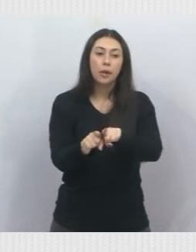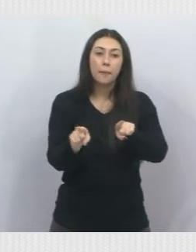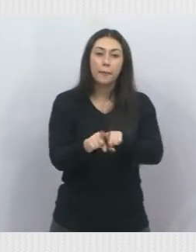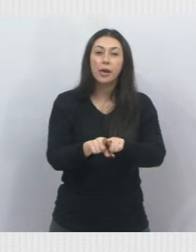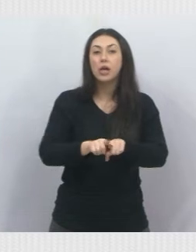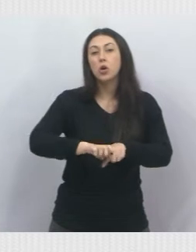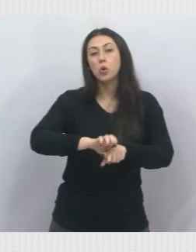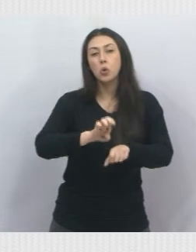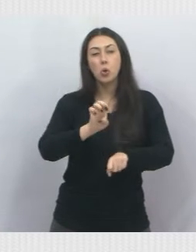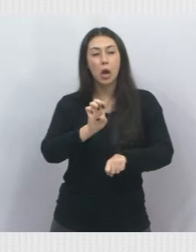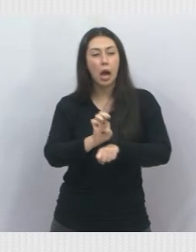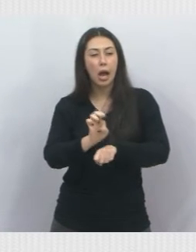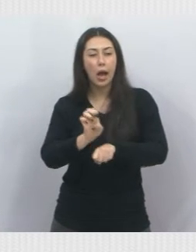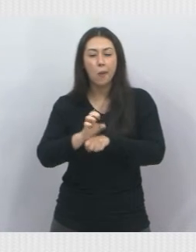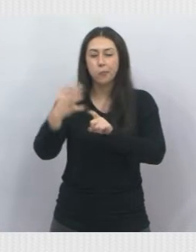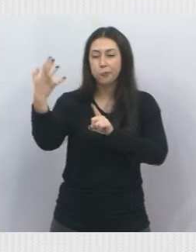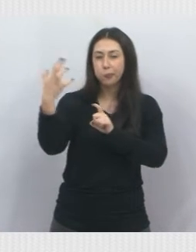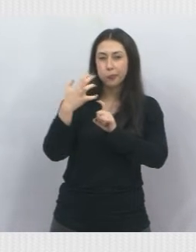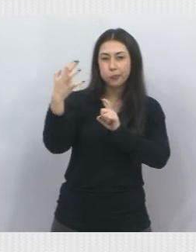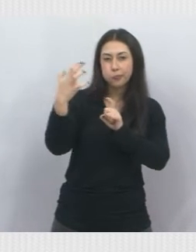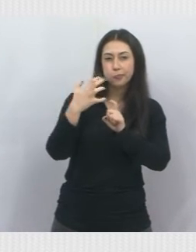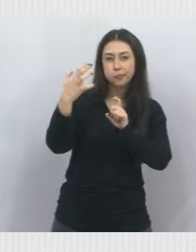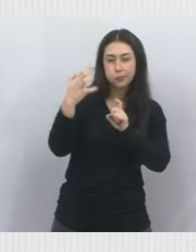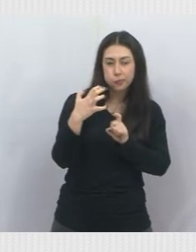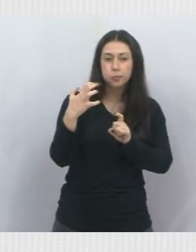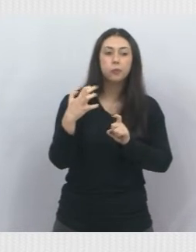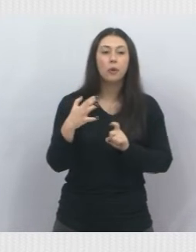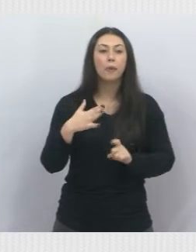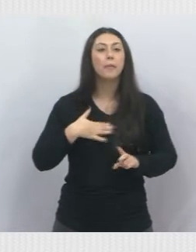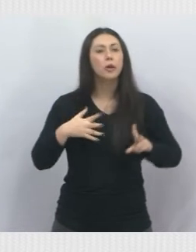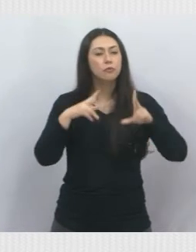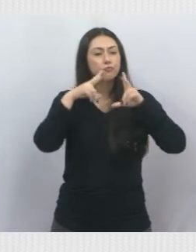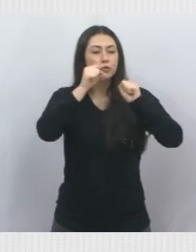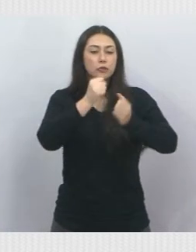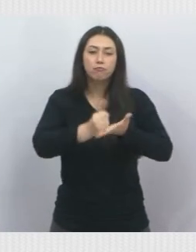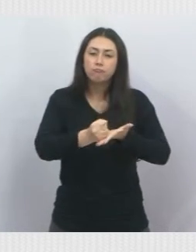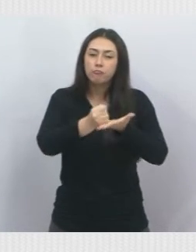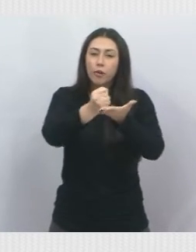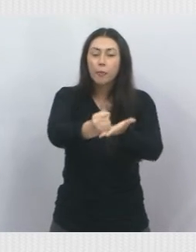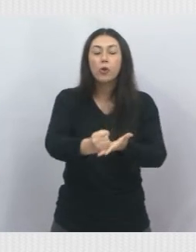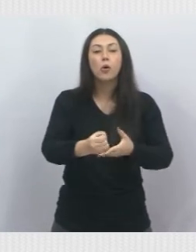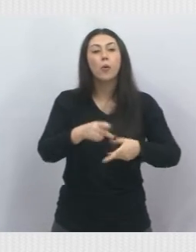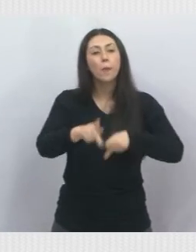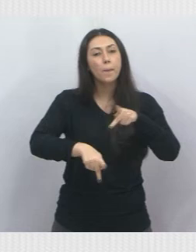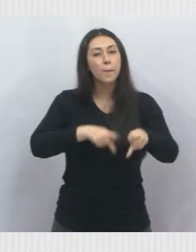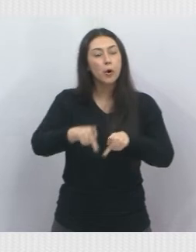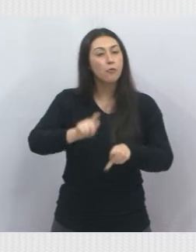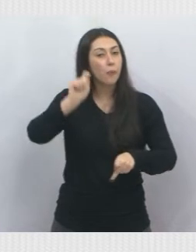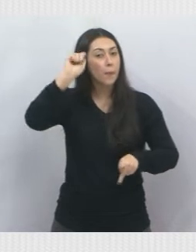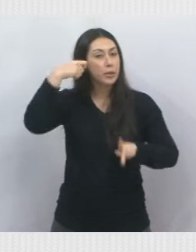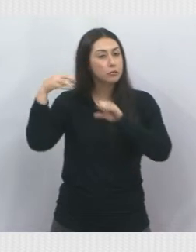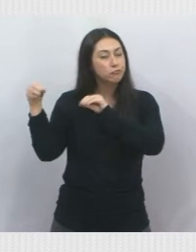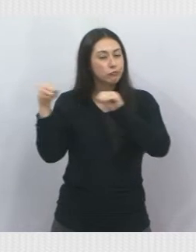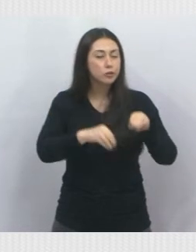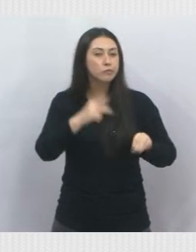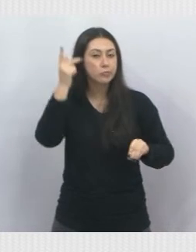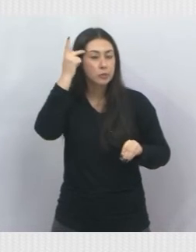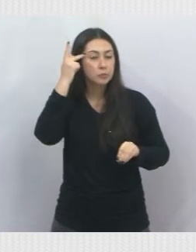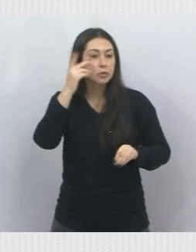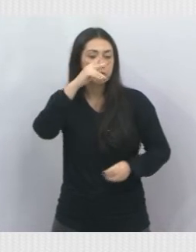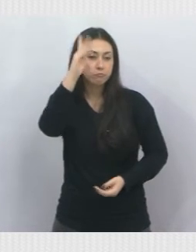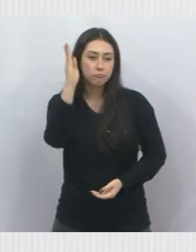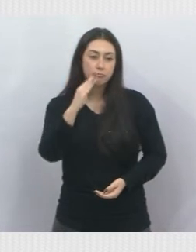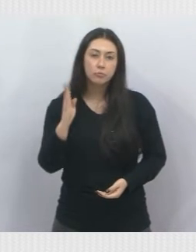absolutamente opressor contra a população negra. Toda a minha força e todo o meu apoio à população negra imigrante em São Paulo e no país